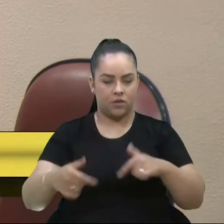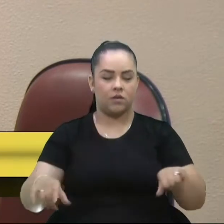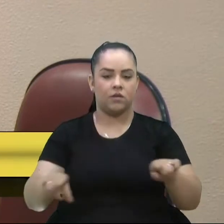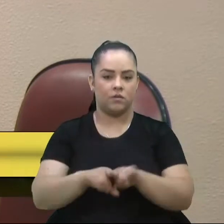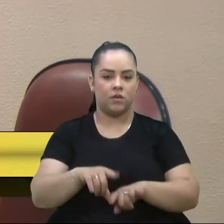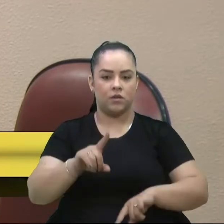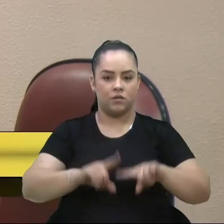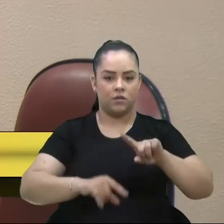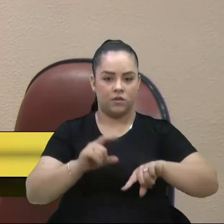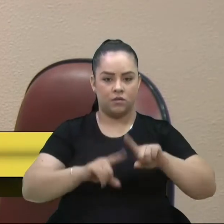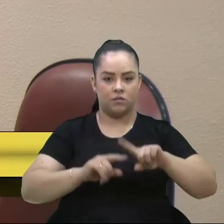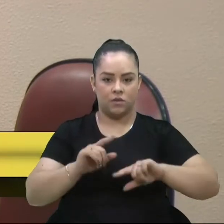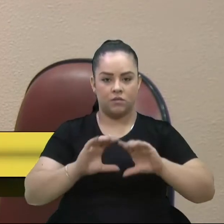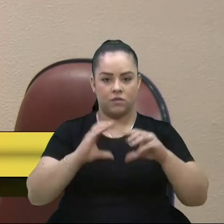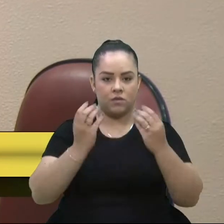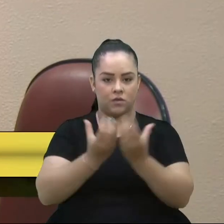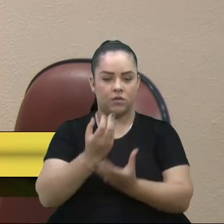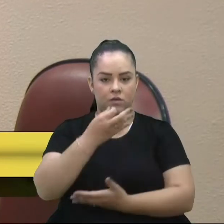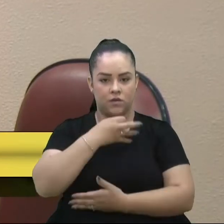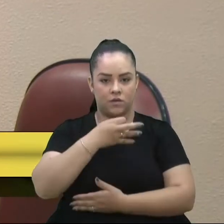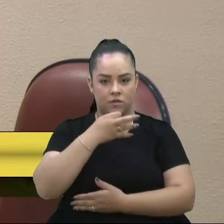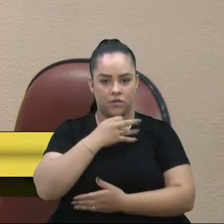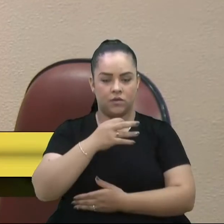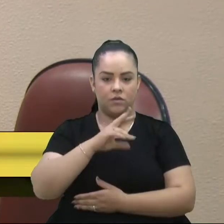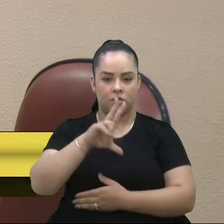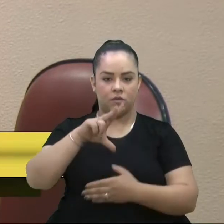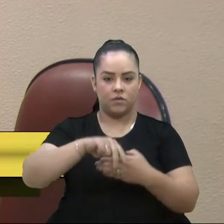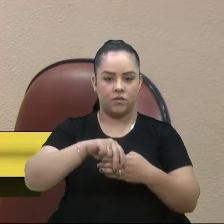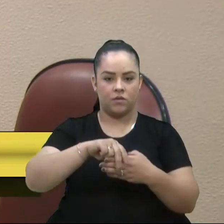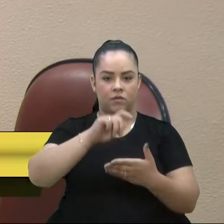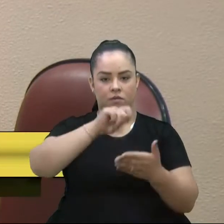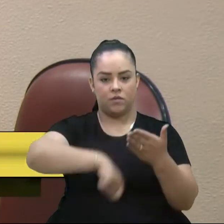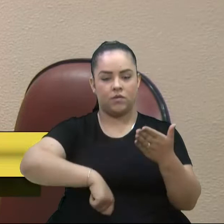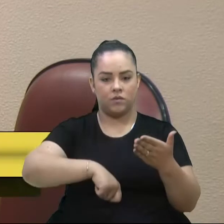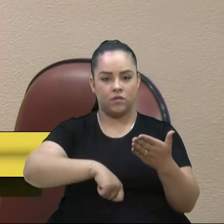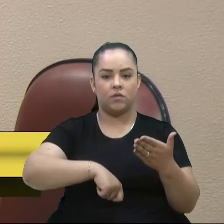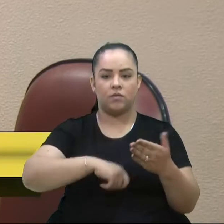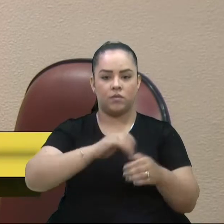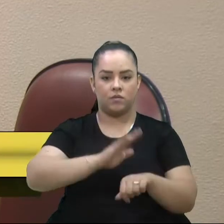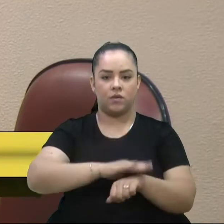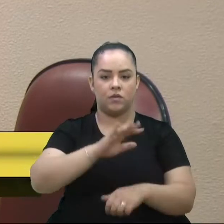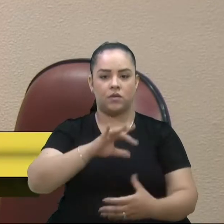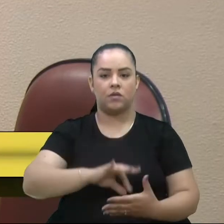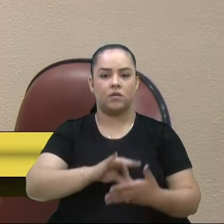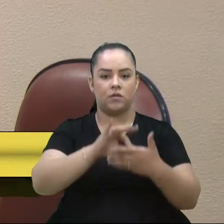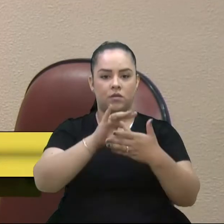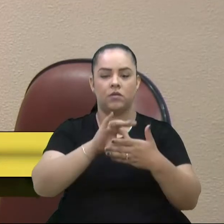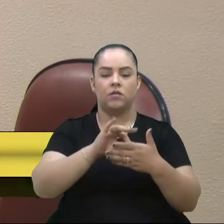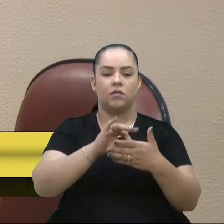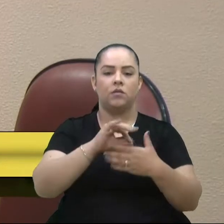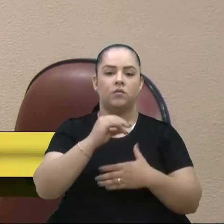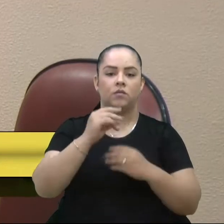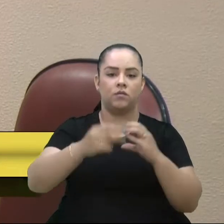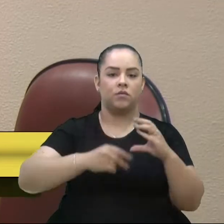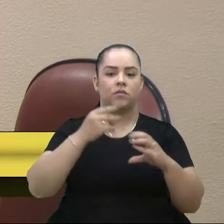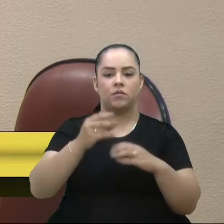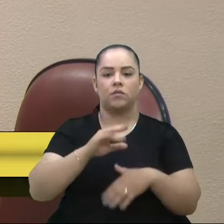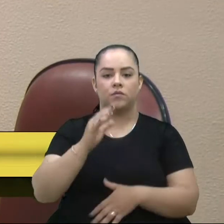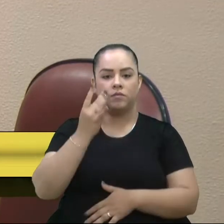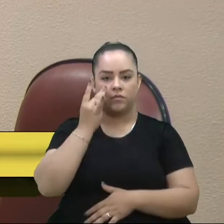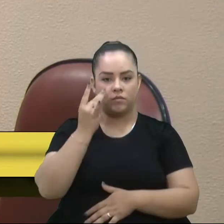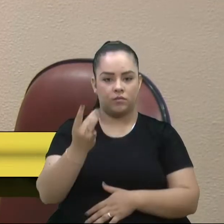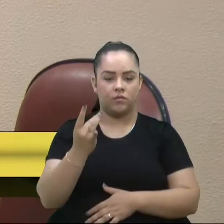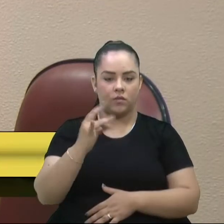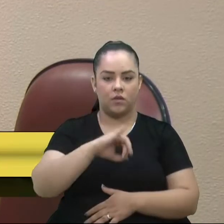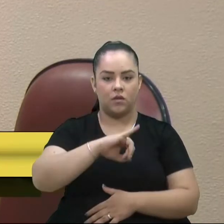prestados para a comunidade caxiense. Em anexo, o formulário assinado pela maioria dos líderes de bancadas desta casa, atenciosamente José